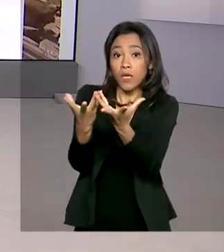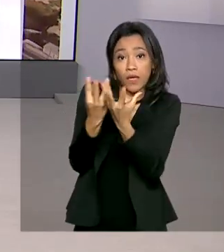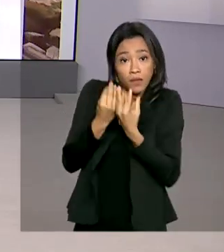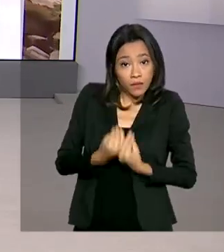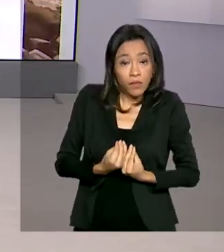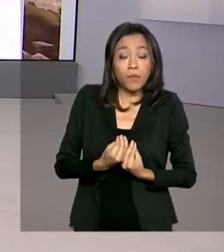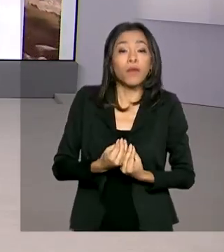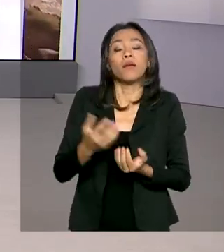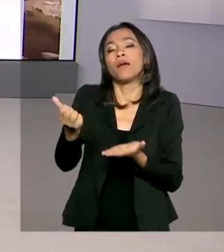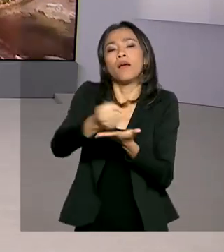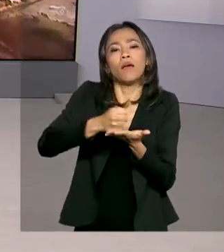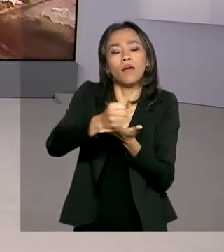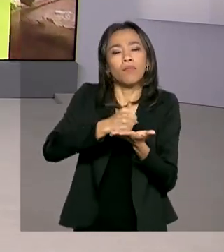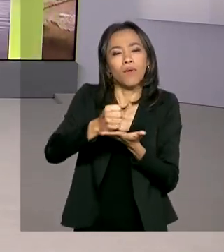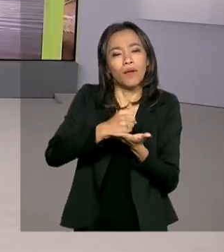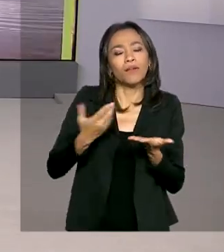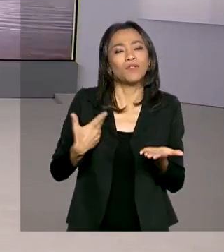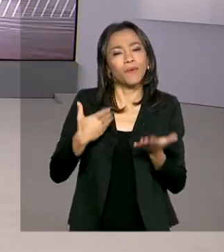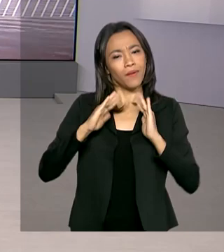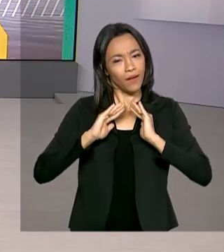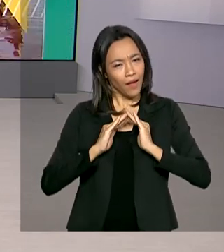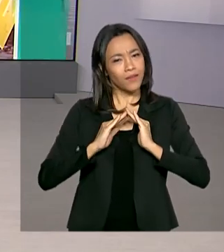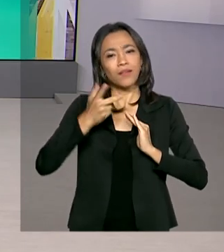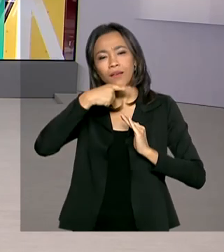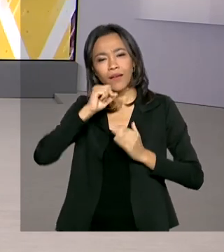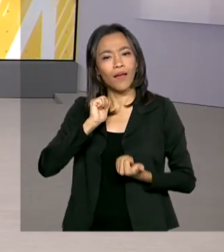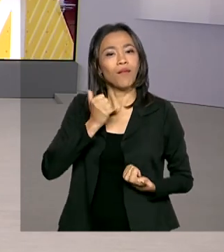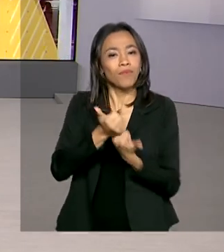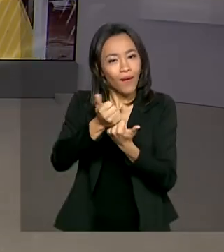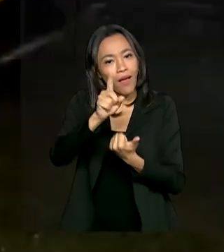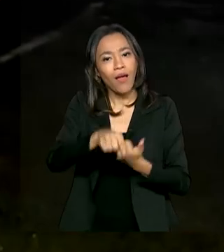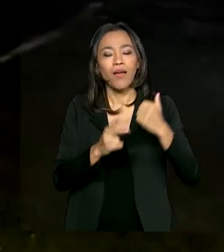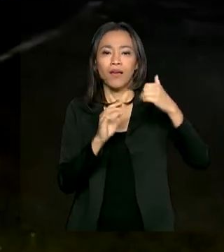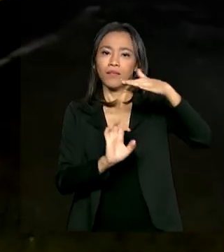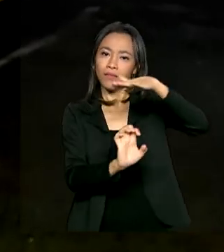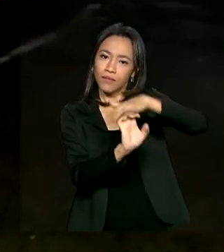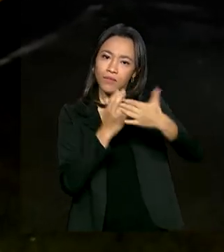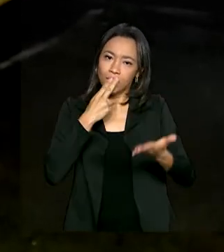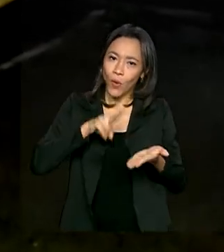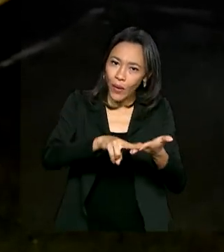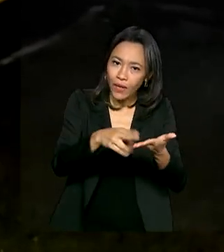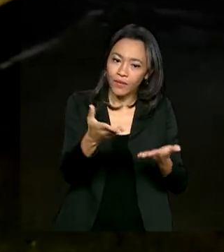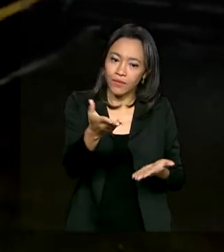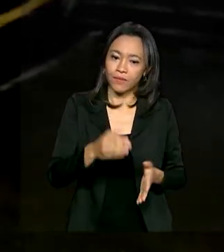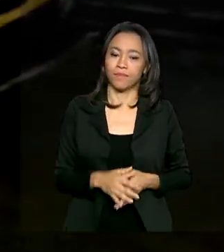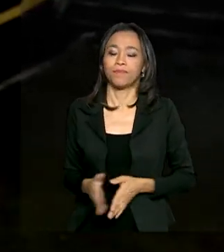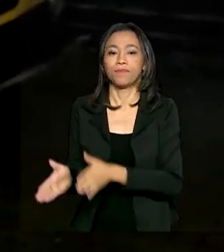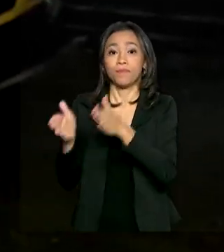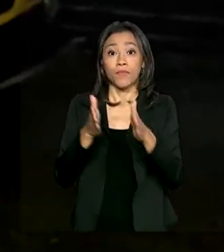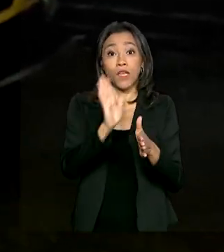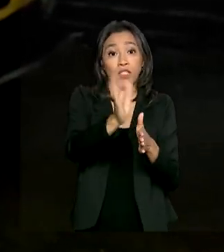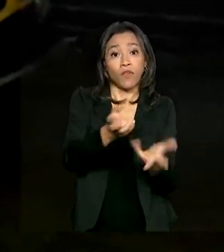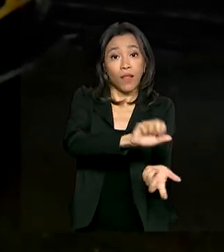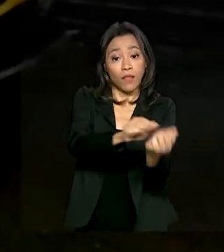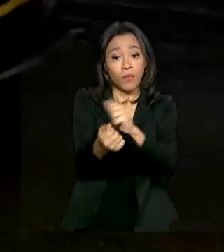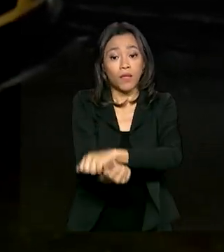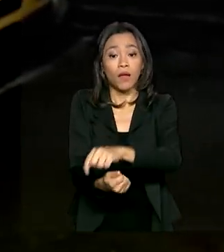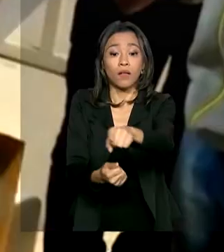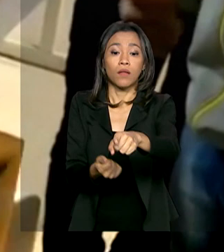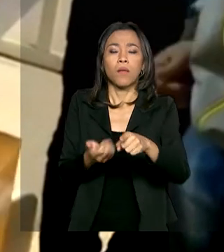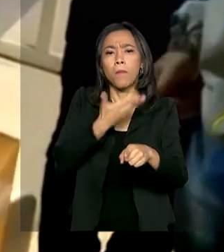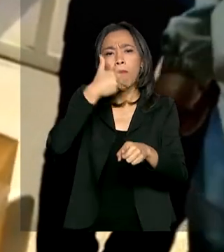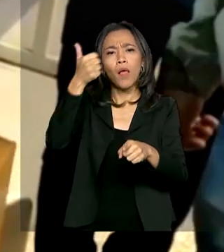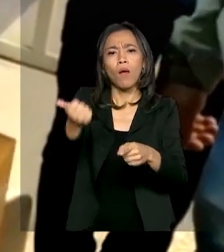custo. E os Correios ajudam nessa distribuição. O serviço foi adaptado para melhor